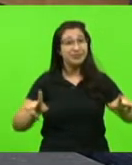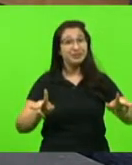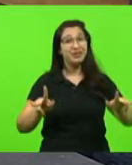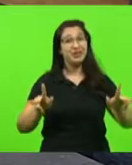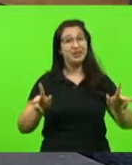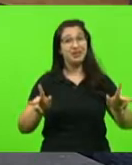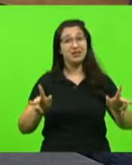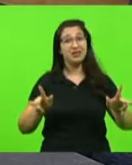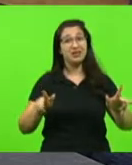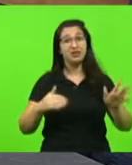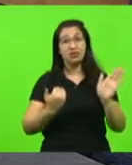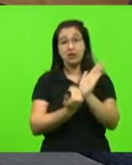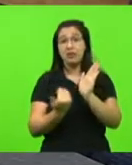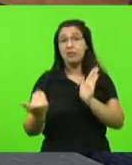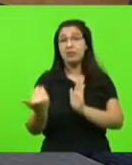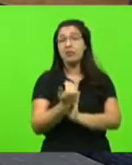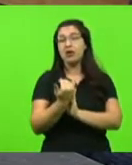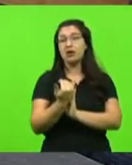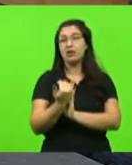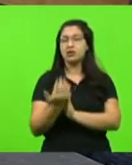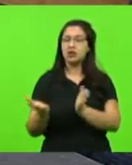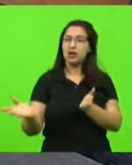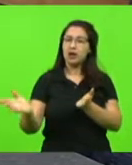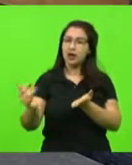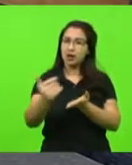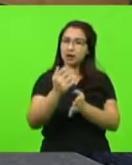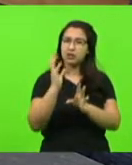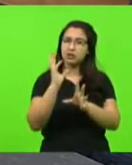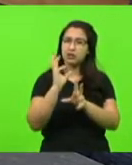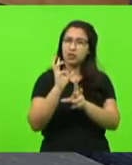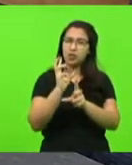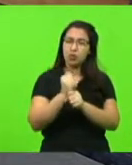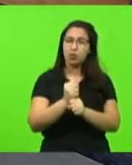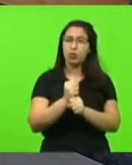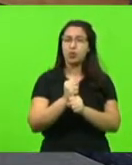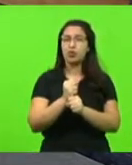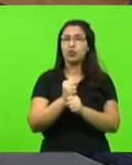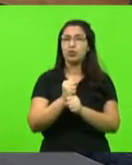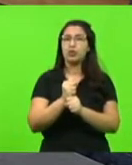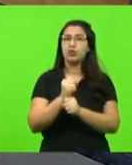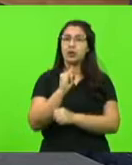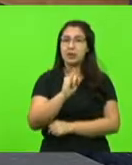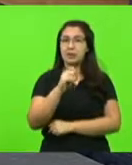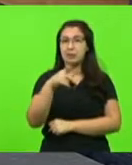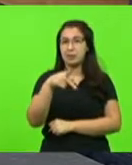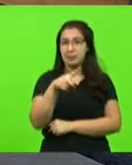muito maior do que a arrecadação total do próprio IPVA.